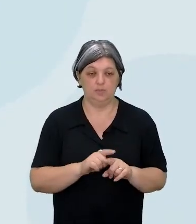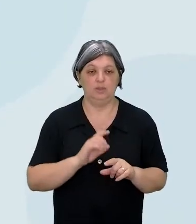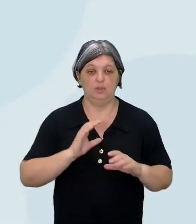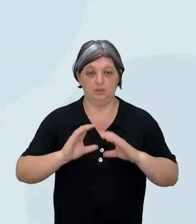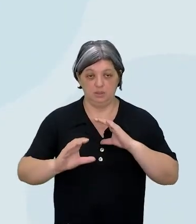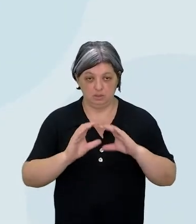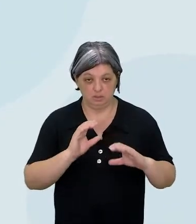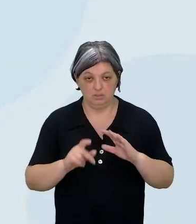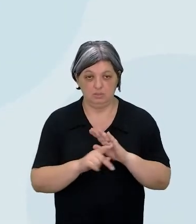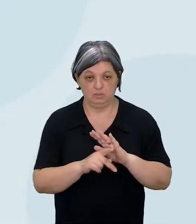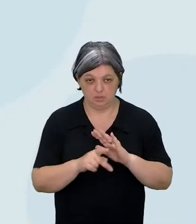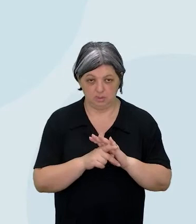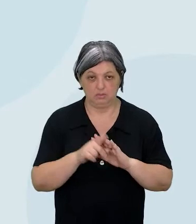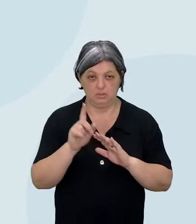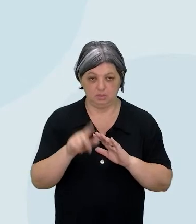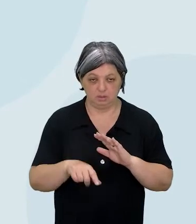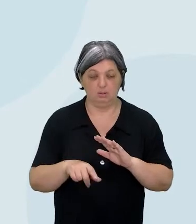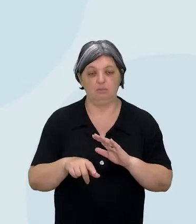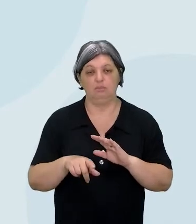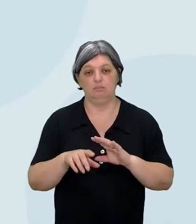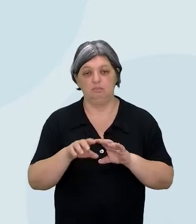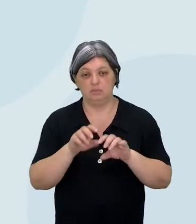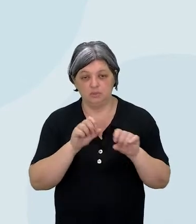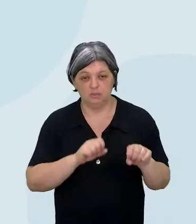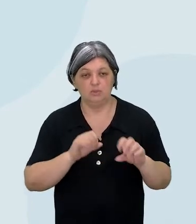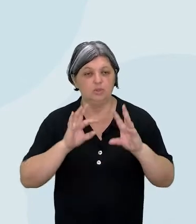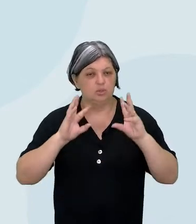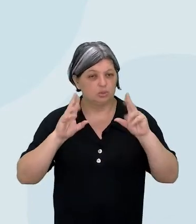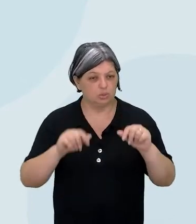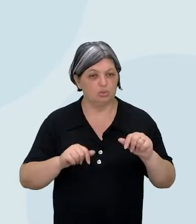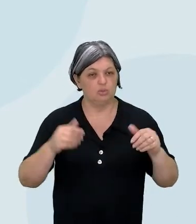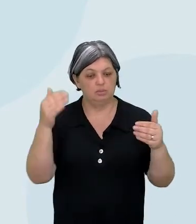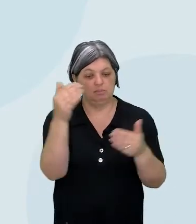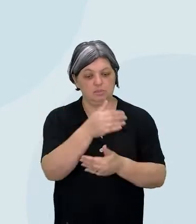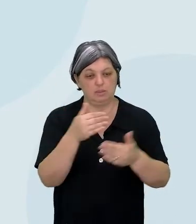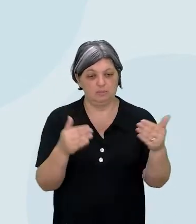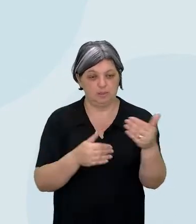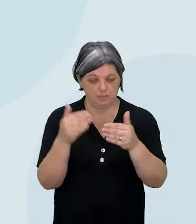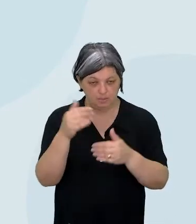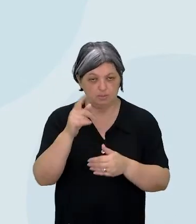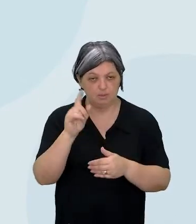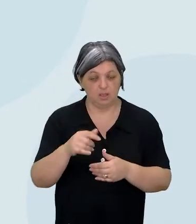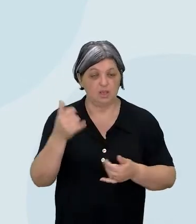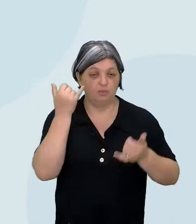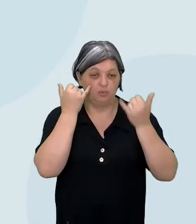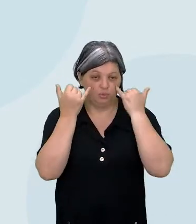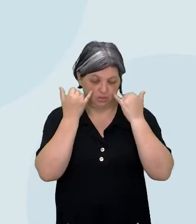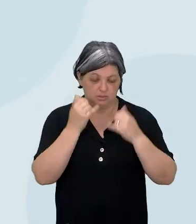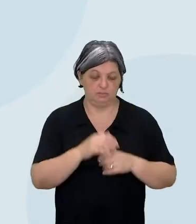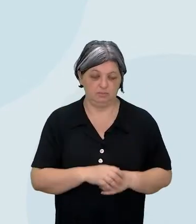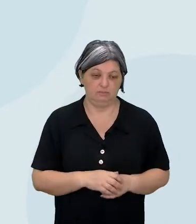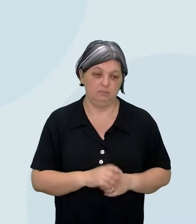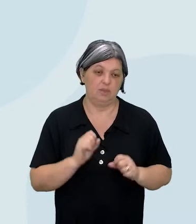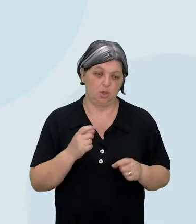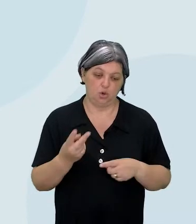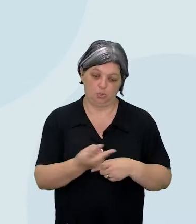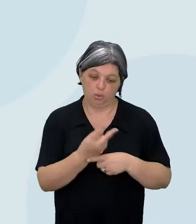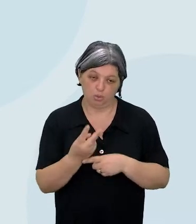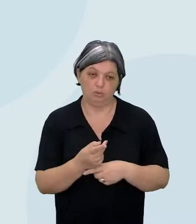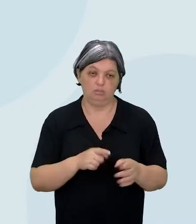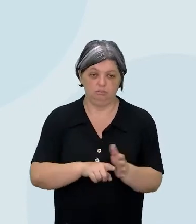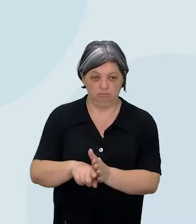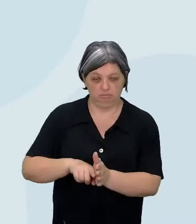é informação, óbvio. Todos esses slides e isso que está escrito são informações. Eu procurei, eu